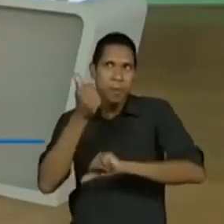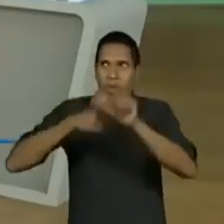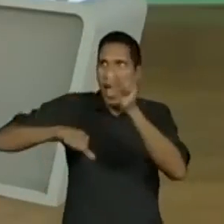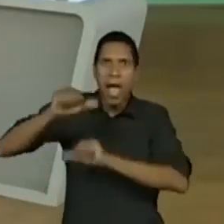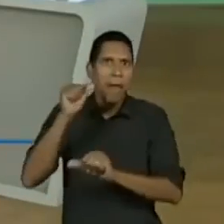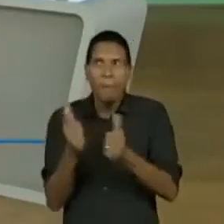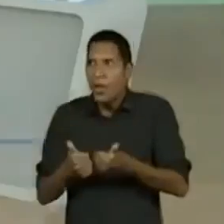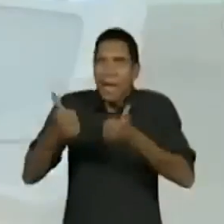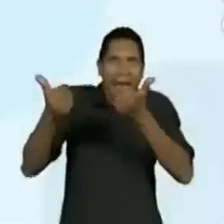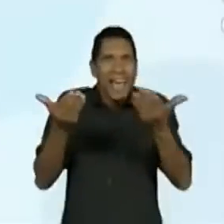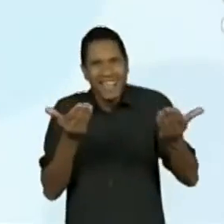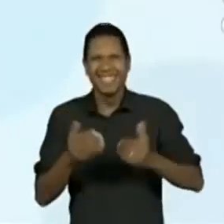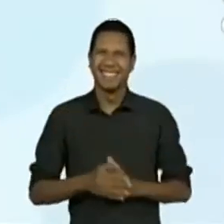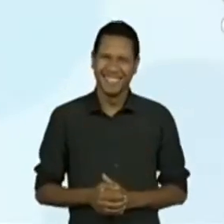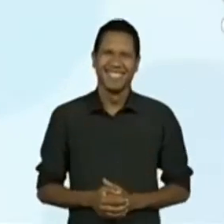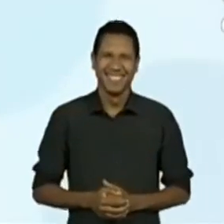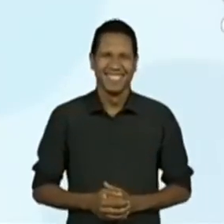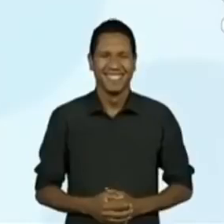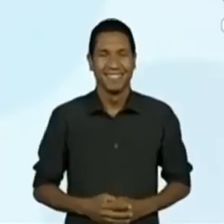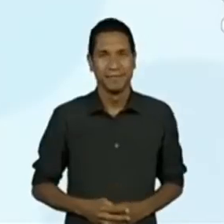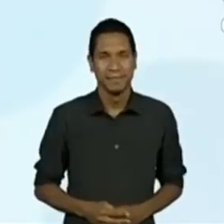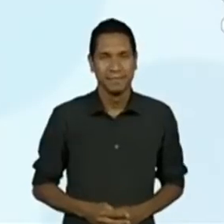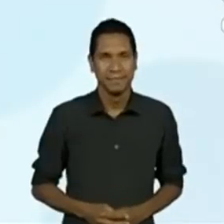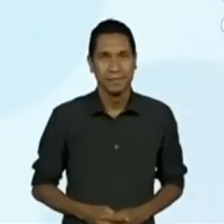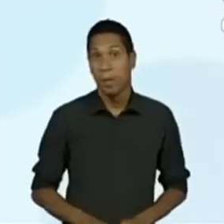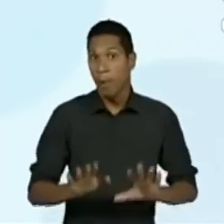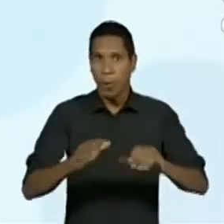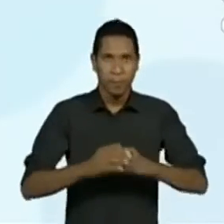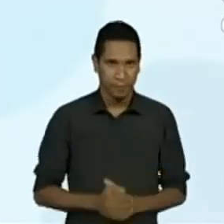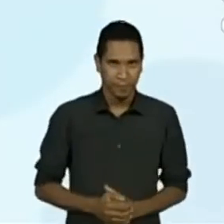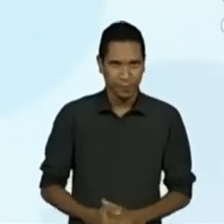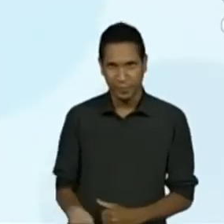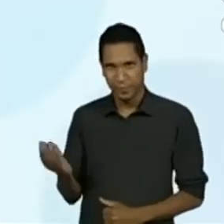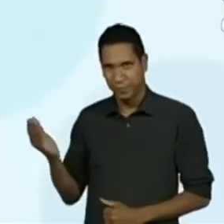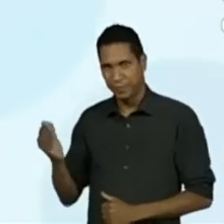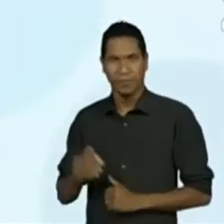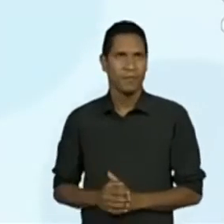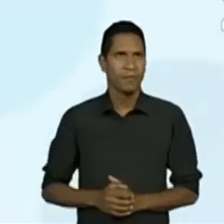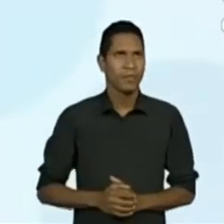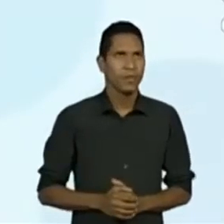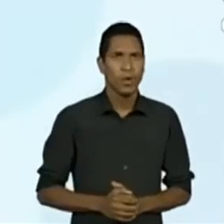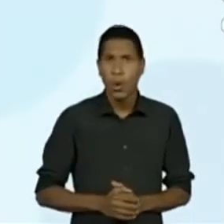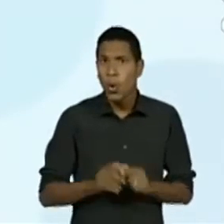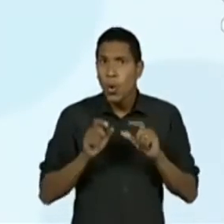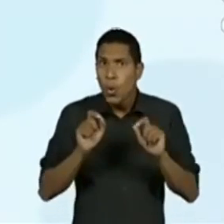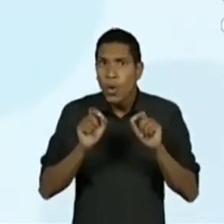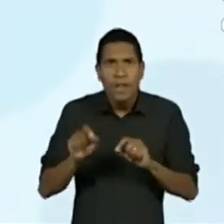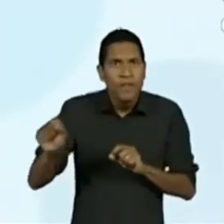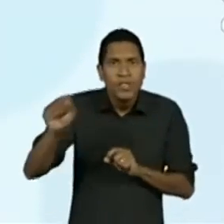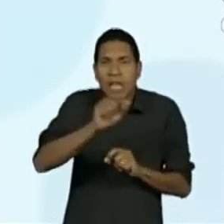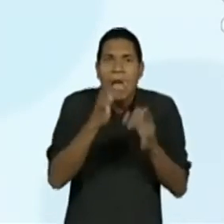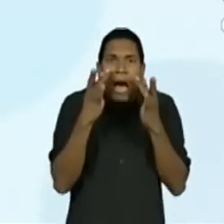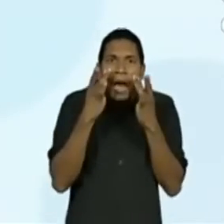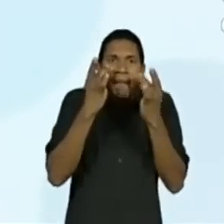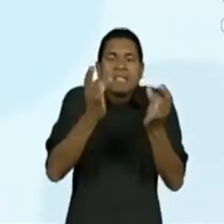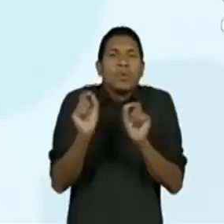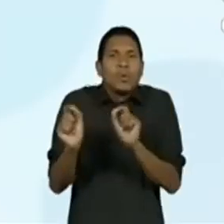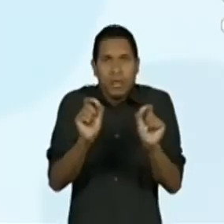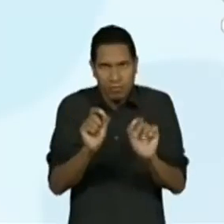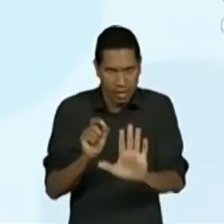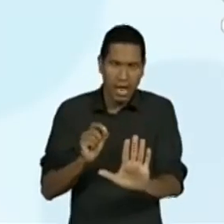Segunda questão. O que mais chamou sua atenção? Eu vou colocar só alguns itens, que é pessoal. A